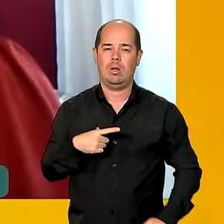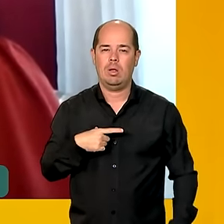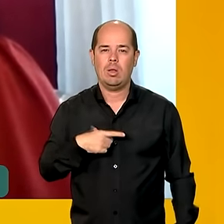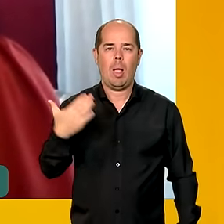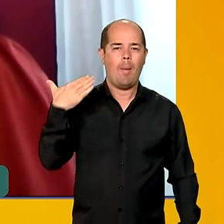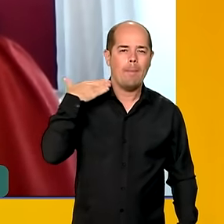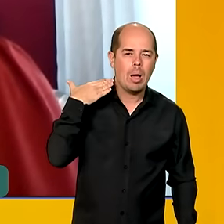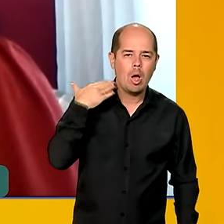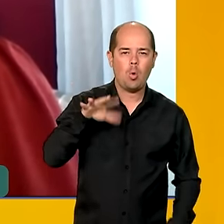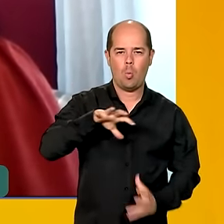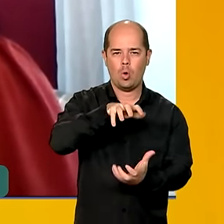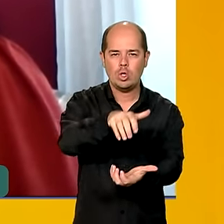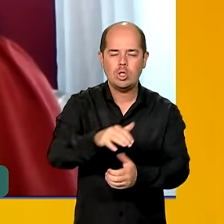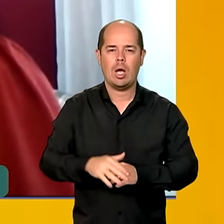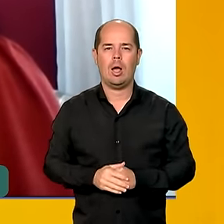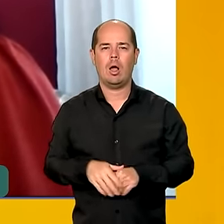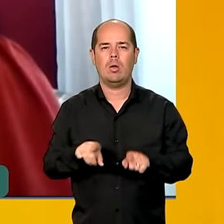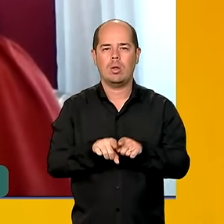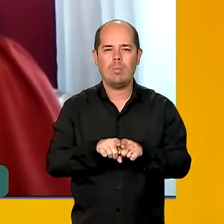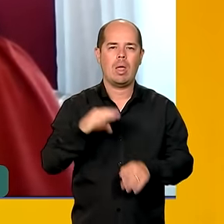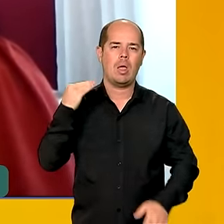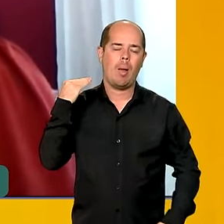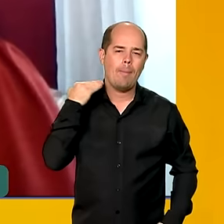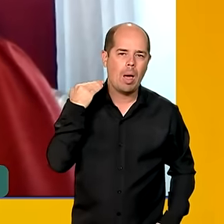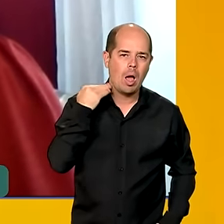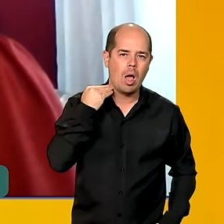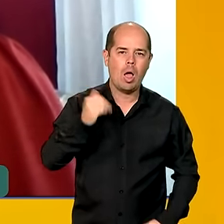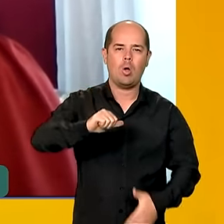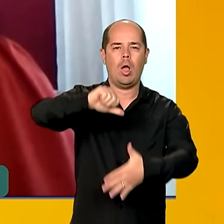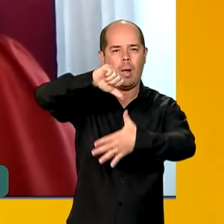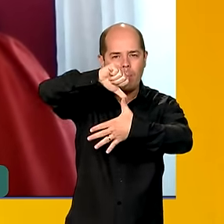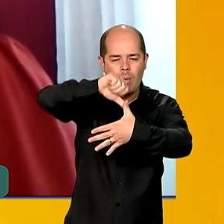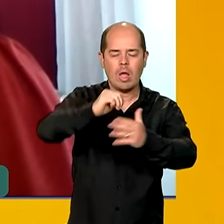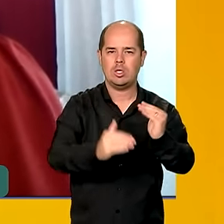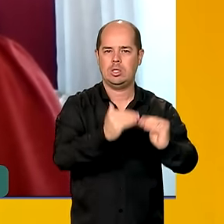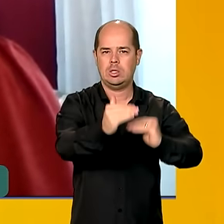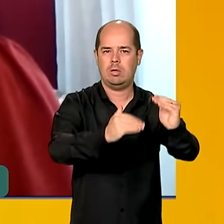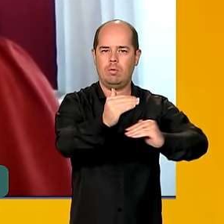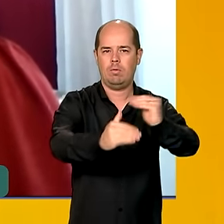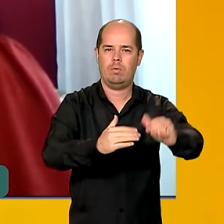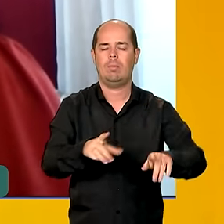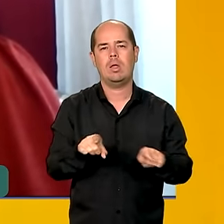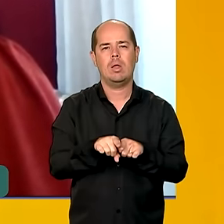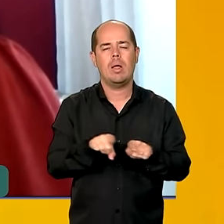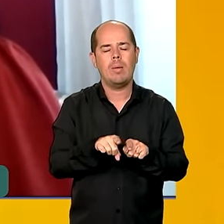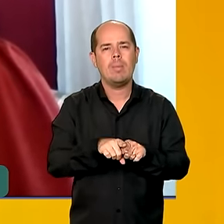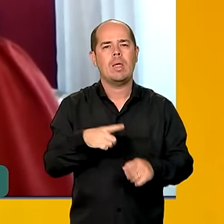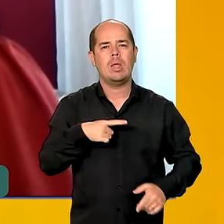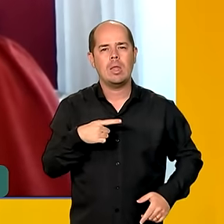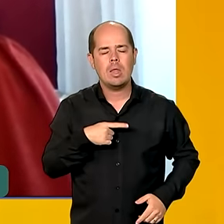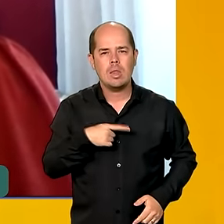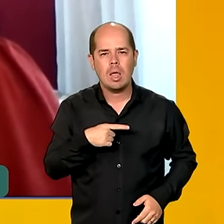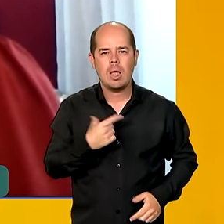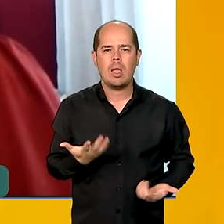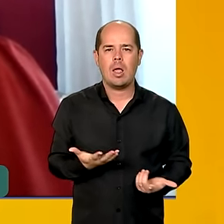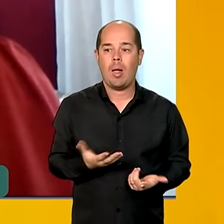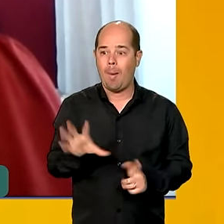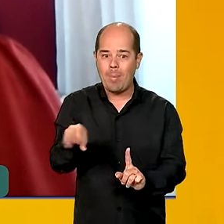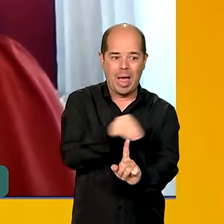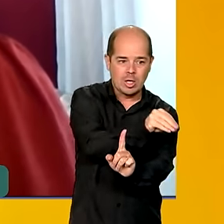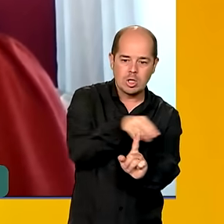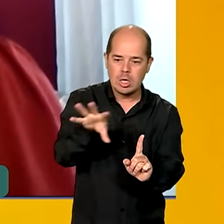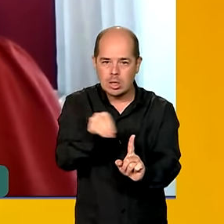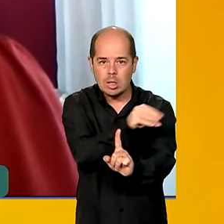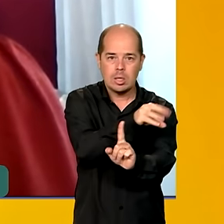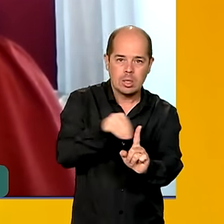de Desenvolvimento, para ações de desenvolvimento, reabrimos mediações importantes com o município de Porto Alegre, tudo